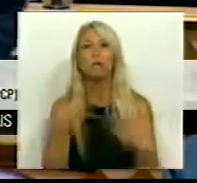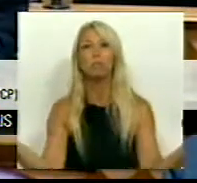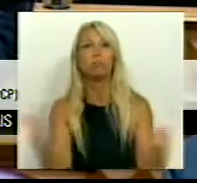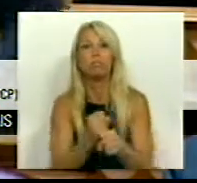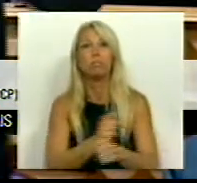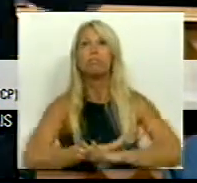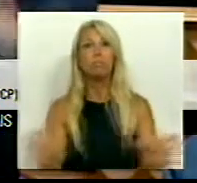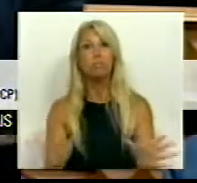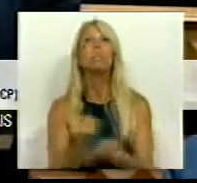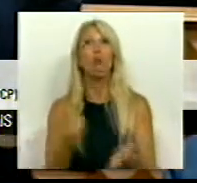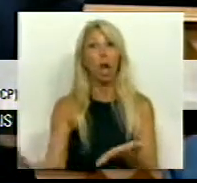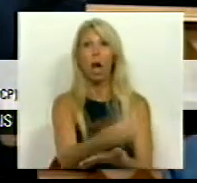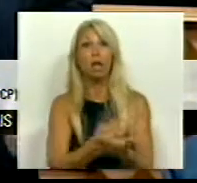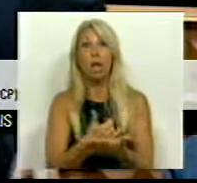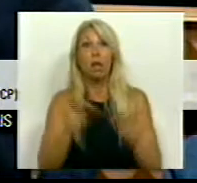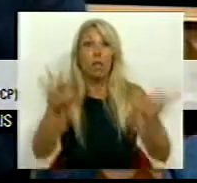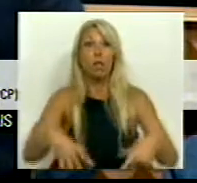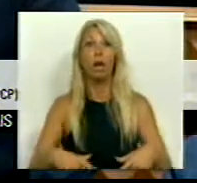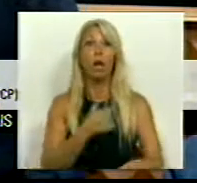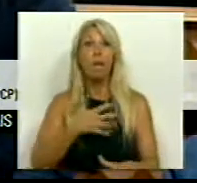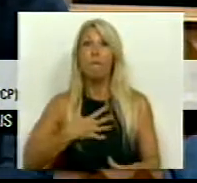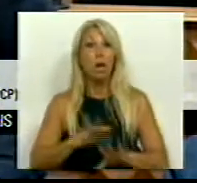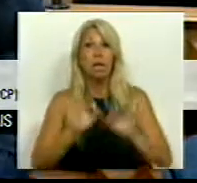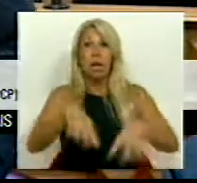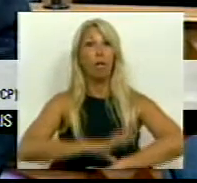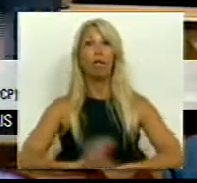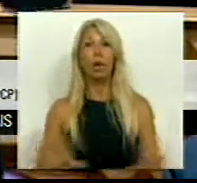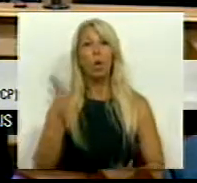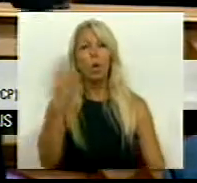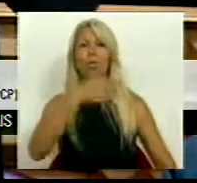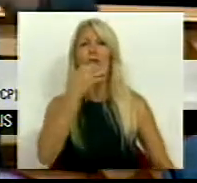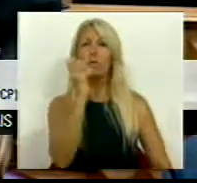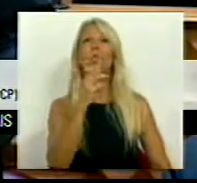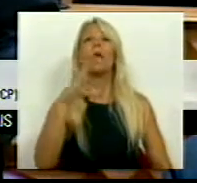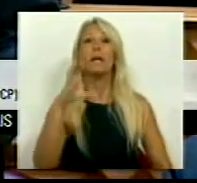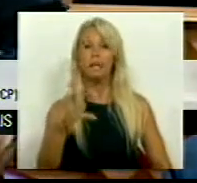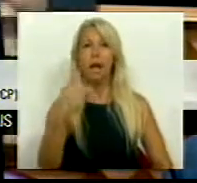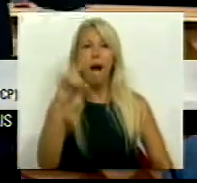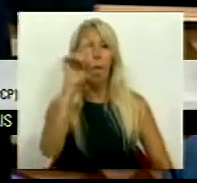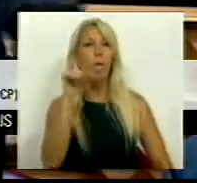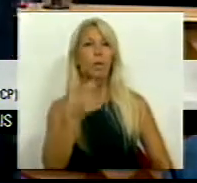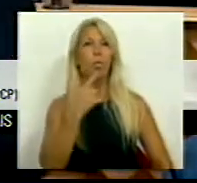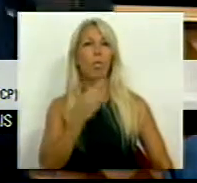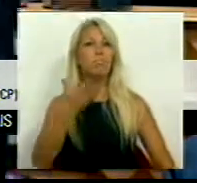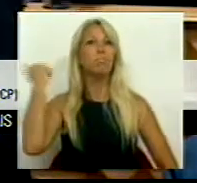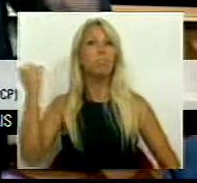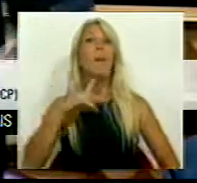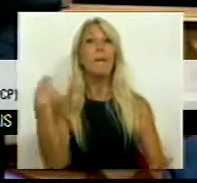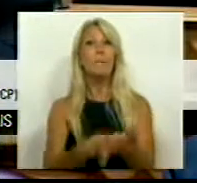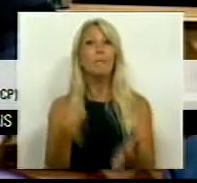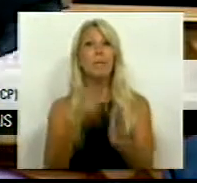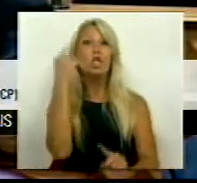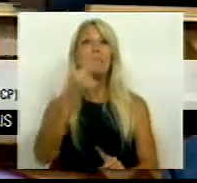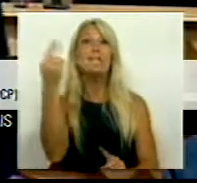acabam-se as empresas. E este é que é o problema. Quando nós falamos do IRC há uma questão que não se pode ignorar. O pagamento especial por